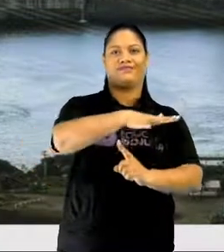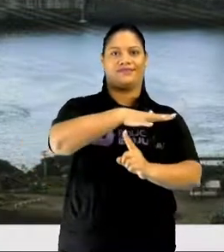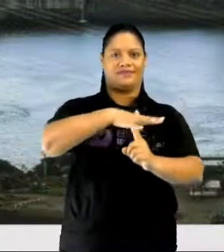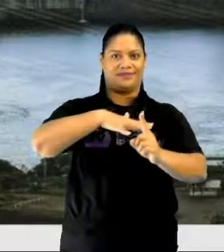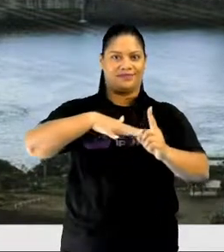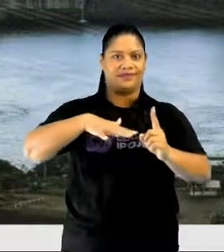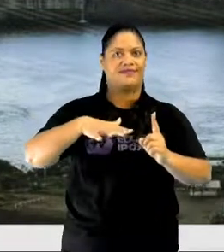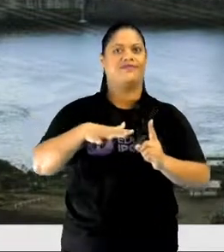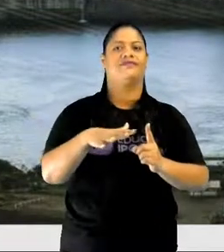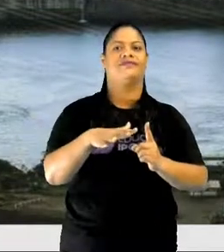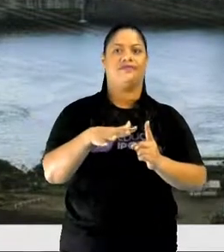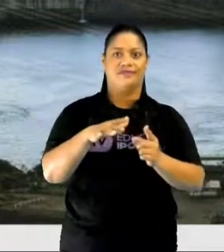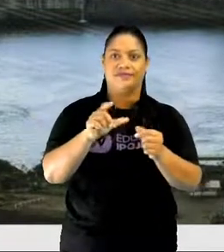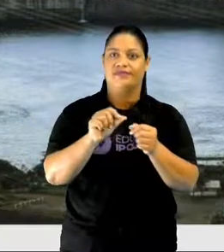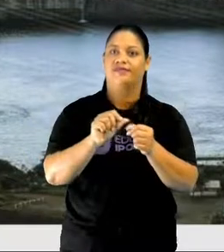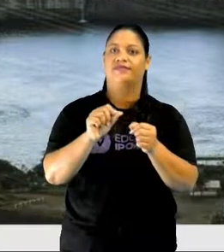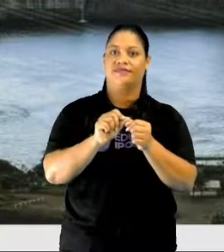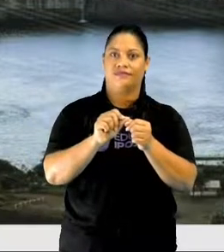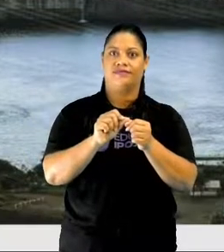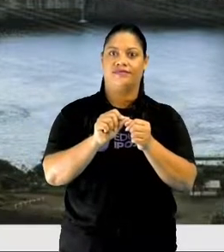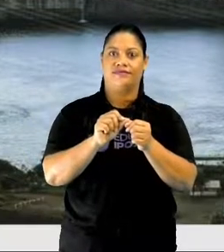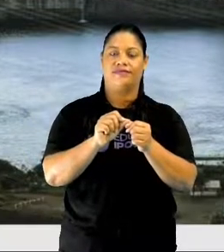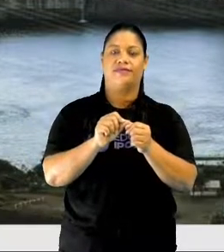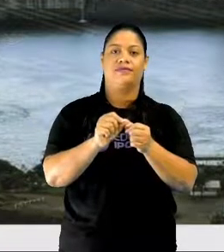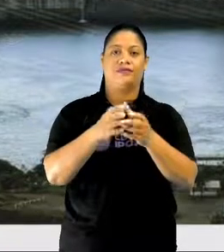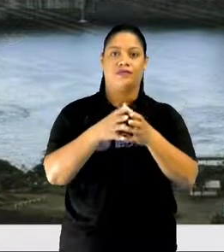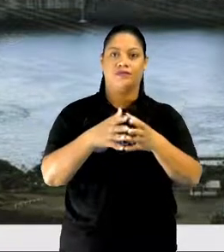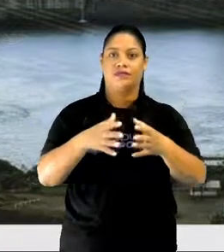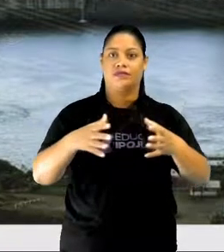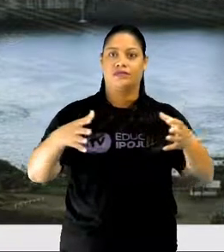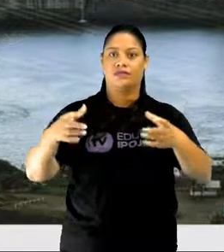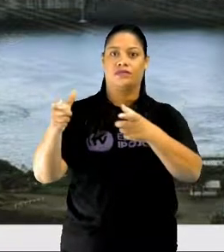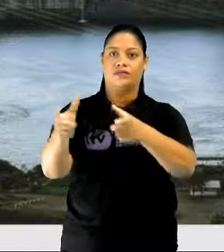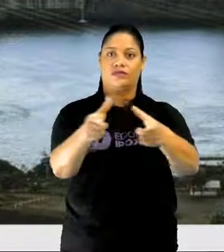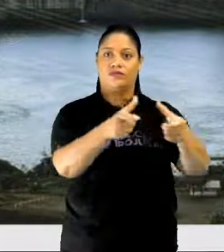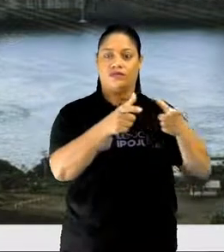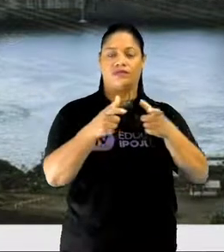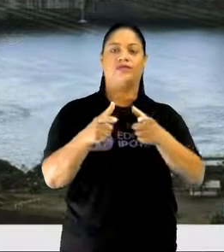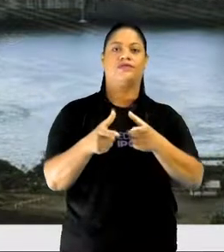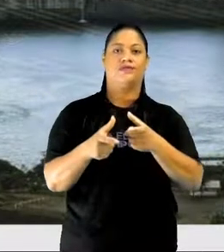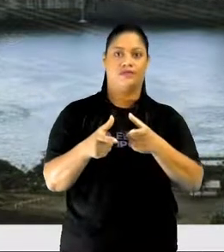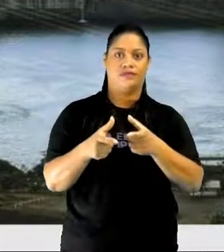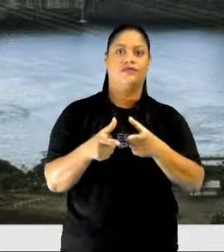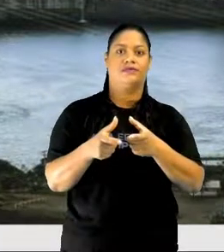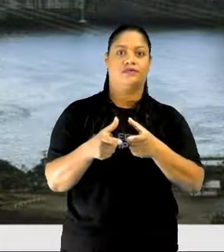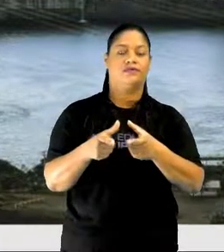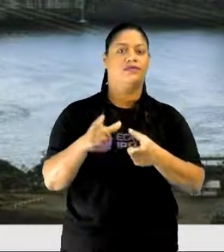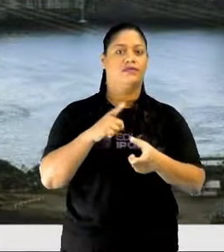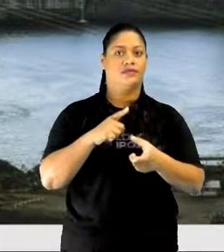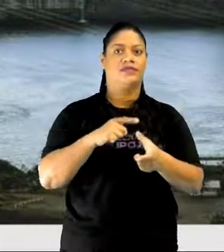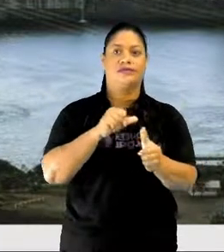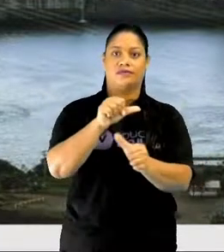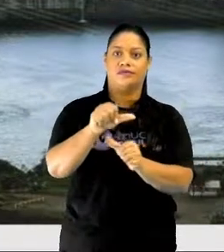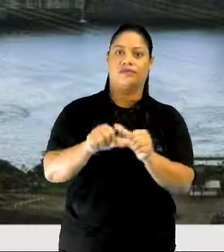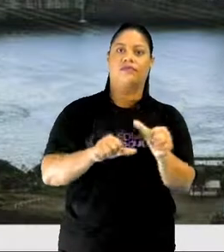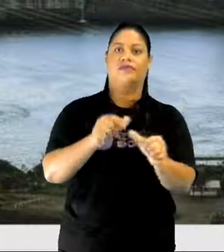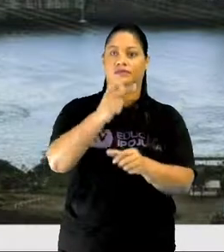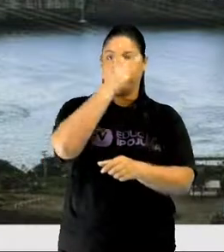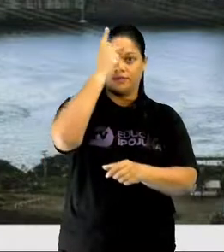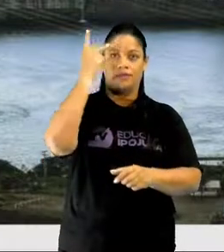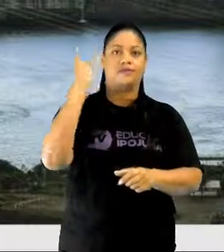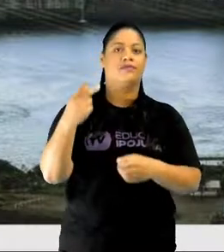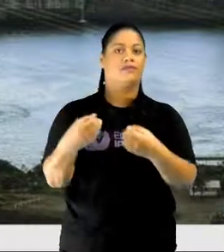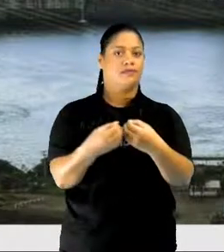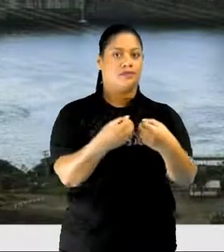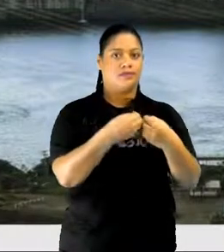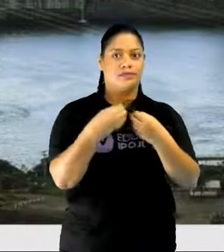quando é construído o seu lago. Ela vai alagar várias áreas da floresta. Nisso, a gente tem que tirar pessoas que moram